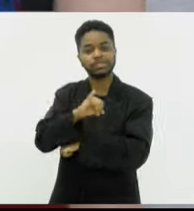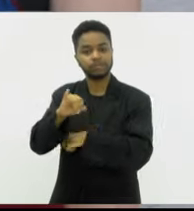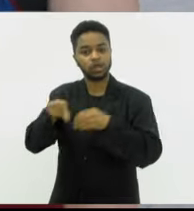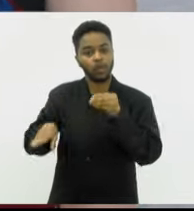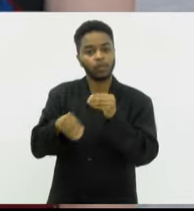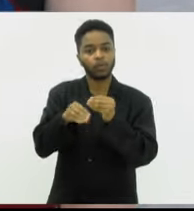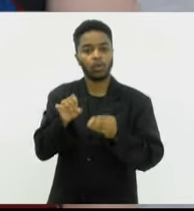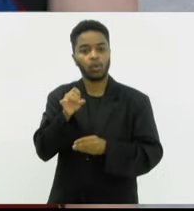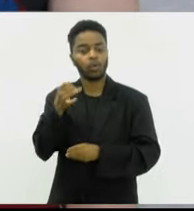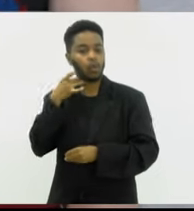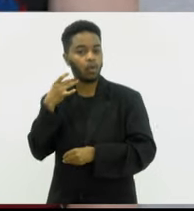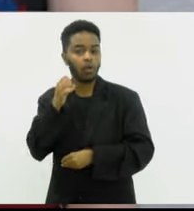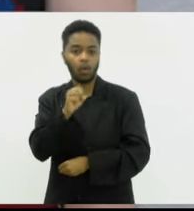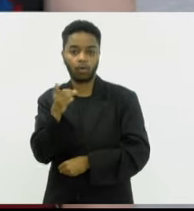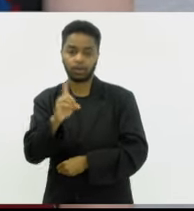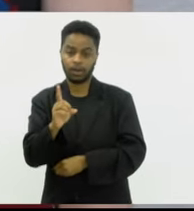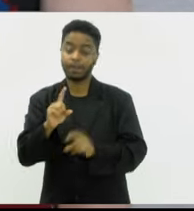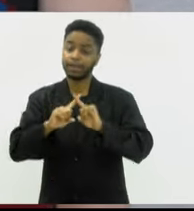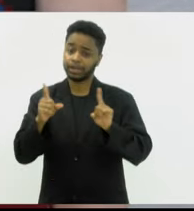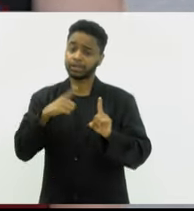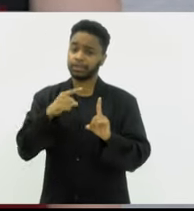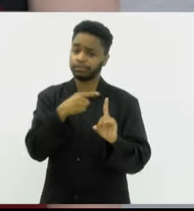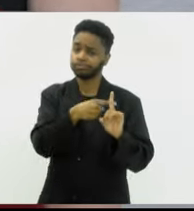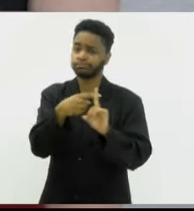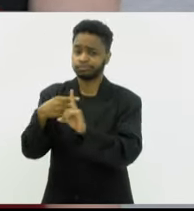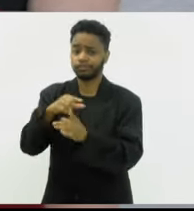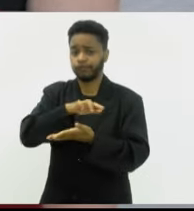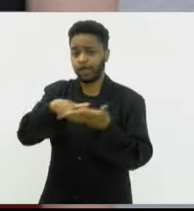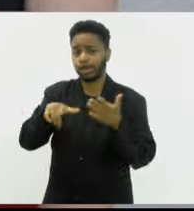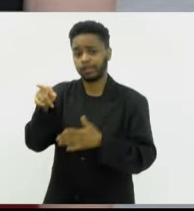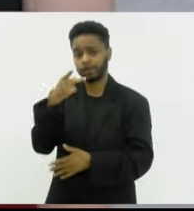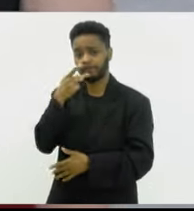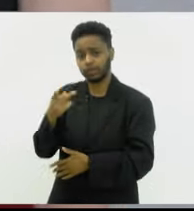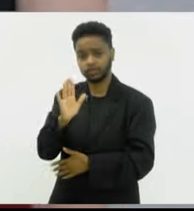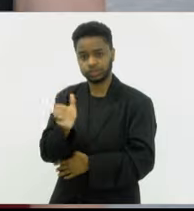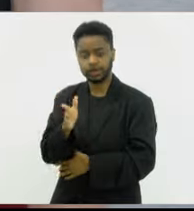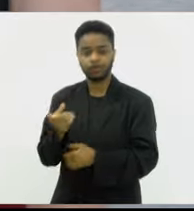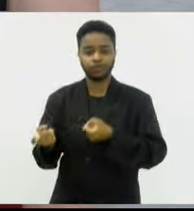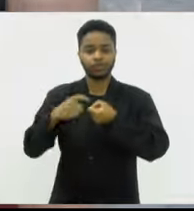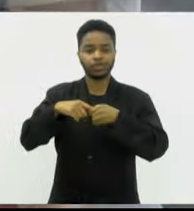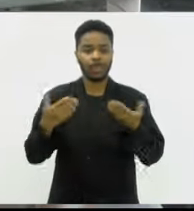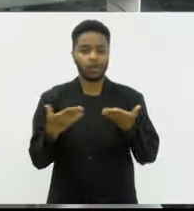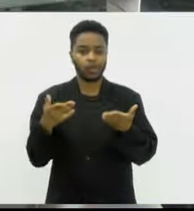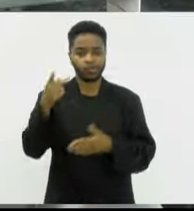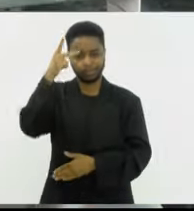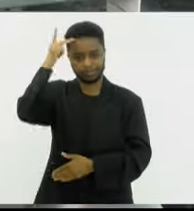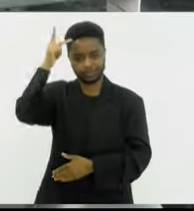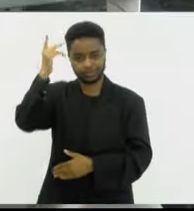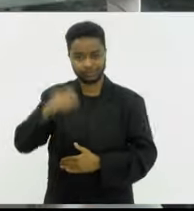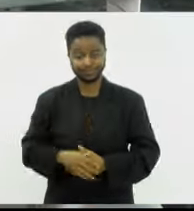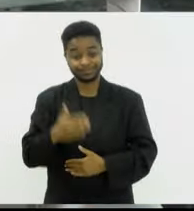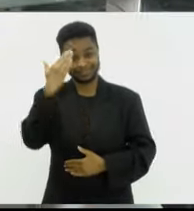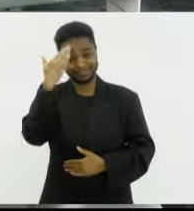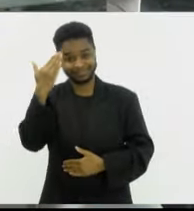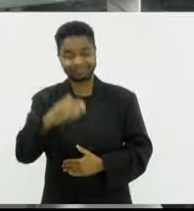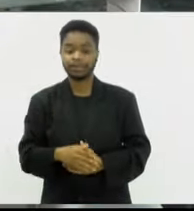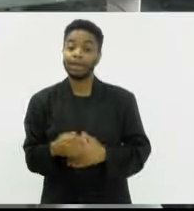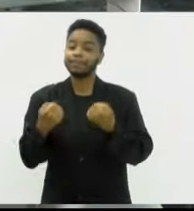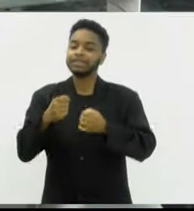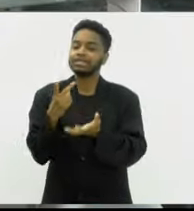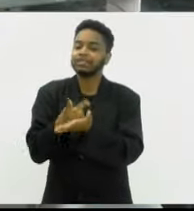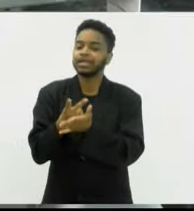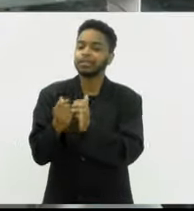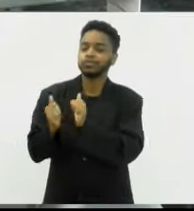reposição hormonal. Mas os benefícios são muitos, como a doutora aqui já adiantou para a gente. Voltamos ao estúdio. Obrigada, Flavinha. É isso aí. Sempre com